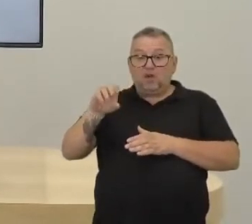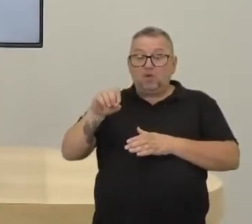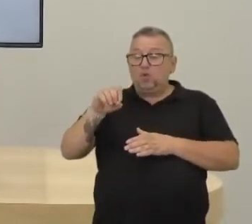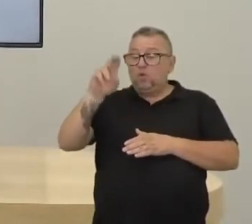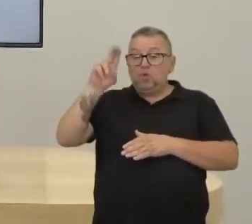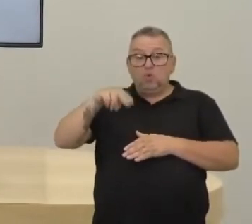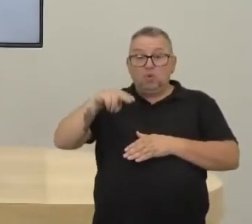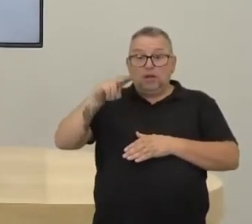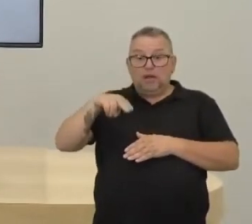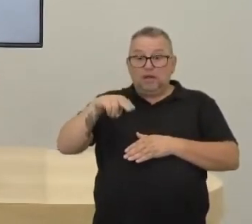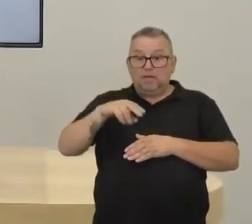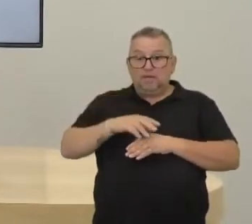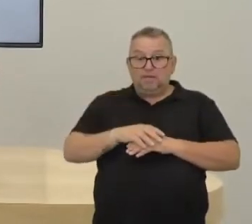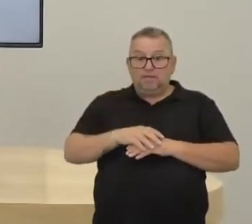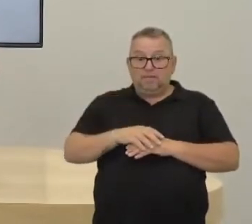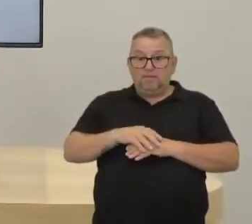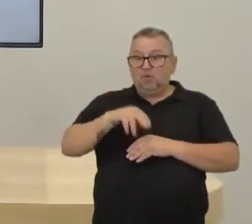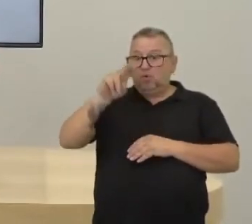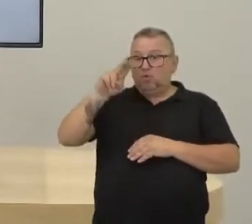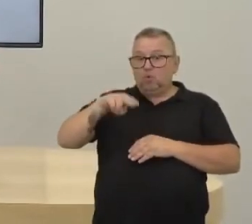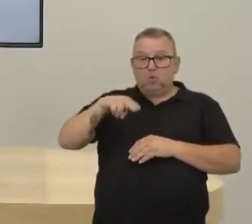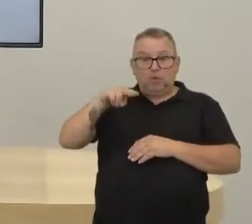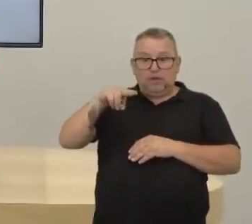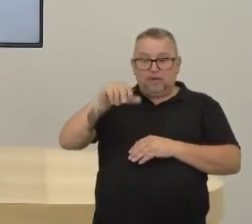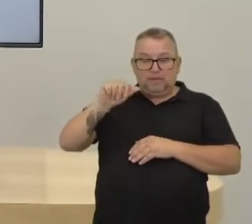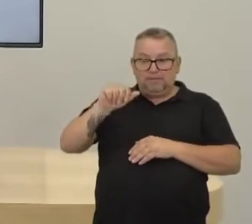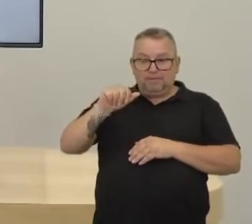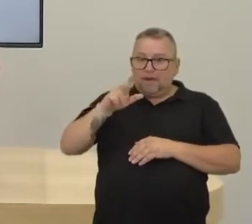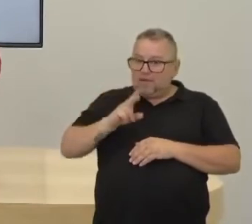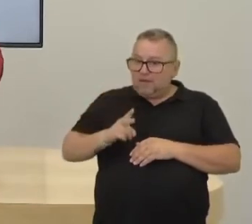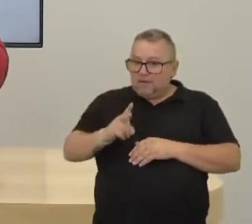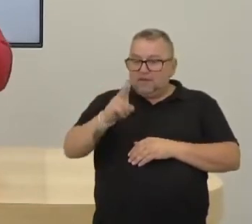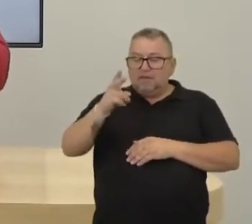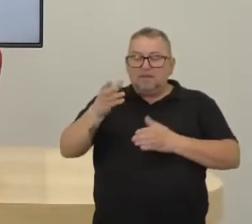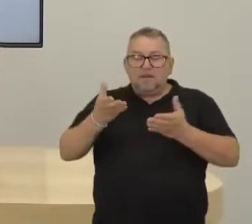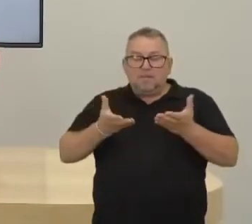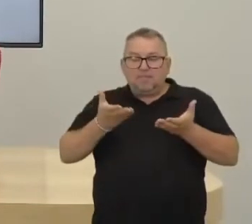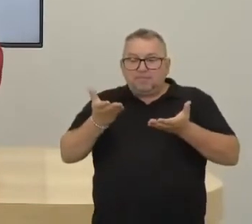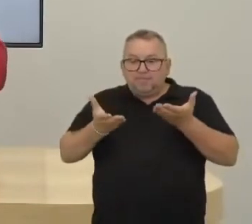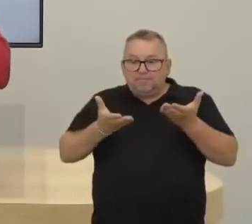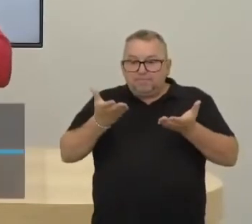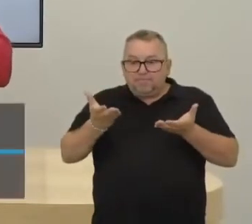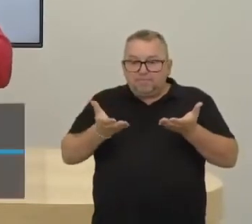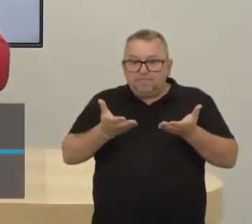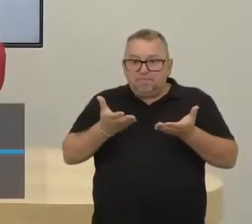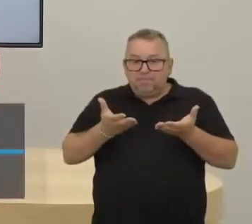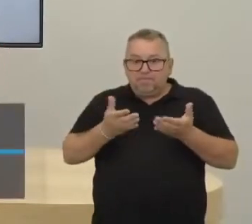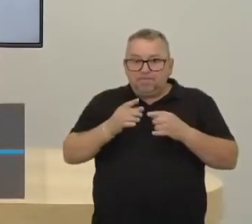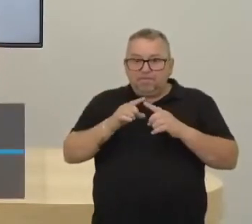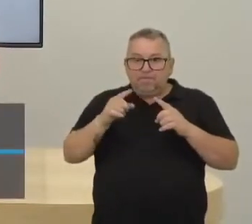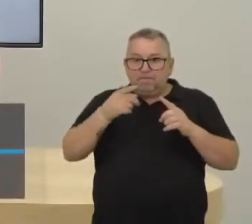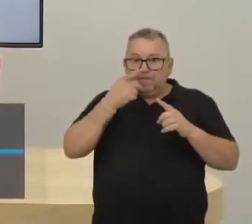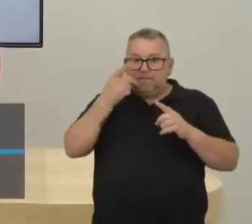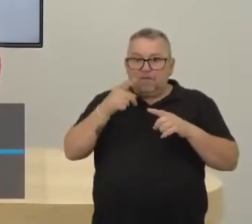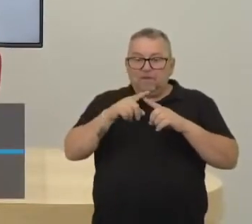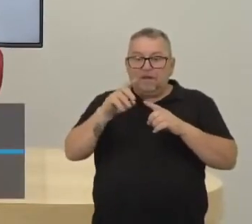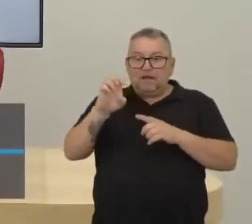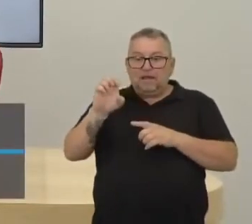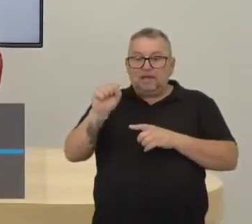jamais que ele vai ser um suzerano. Certo? Então, assim, nessa sociedade, a gente chama de estamental.